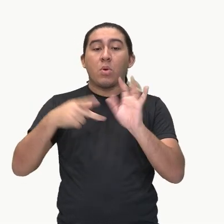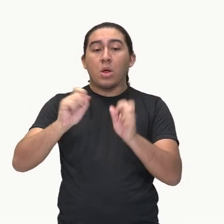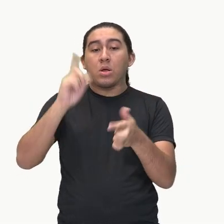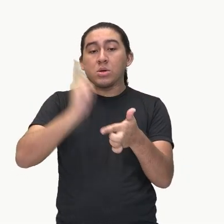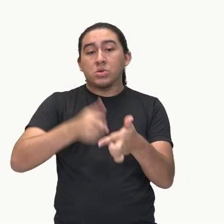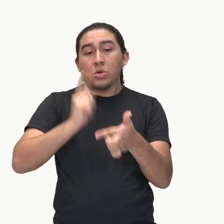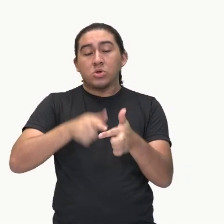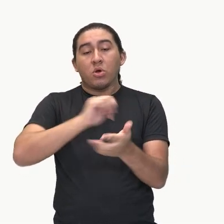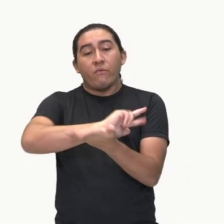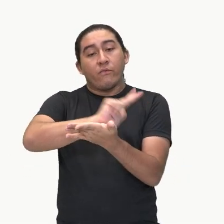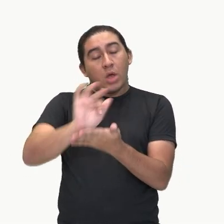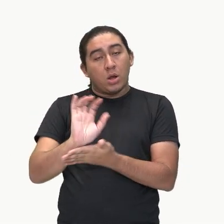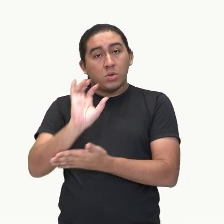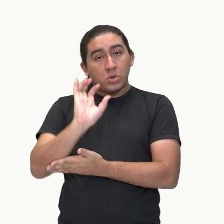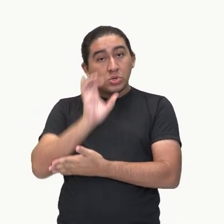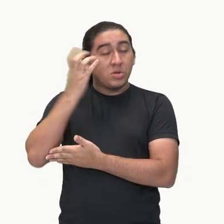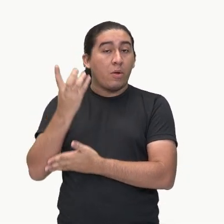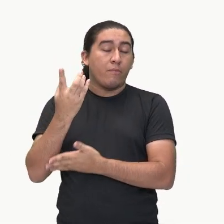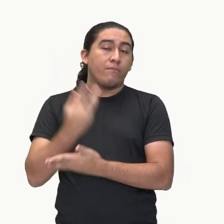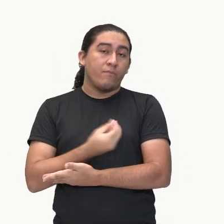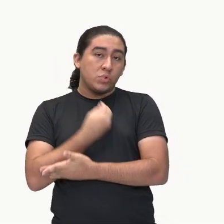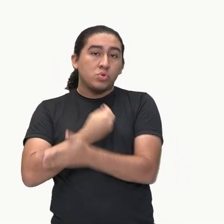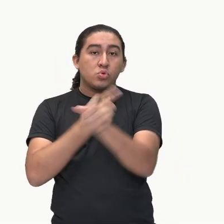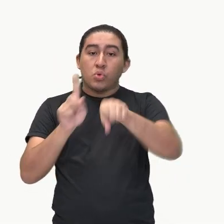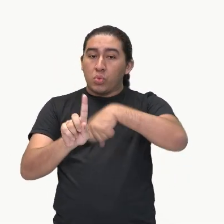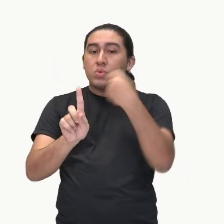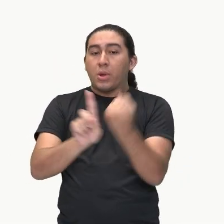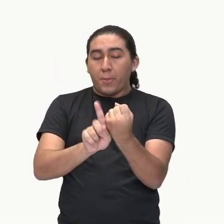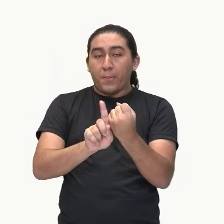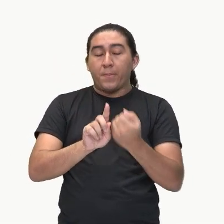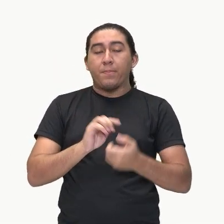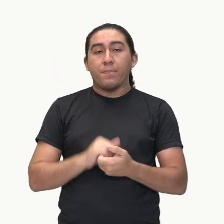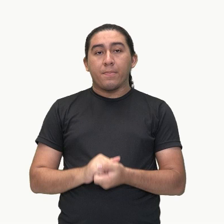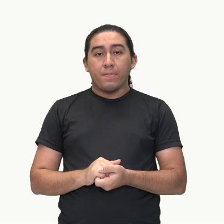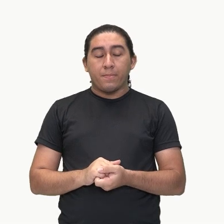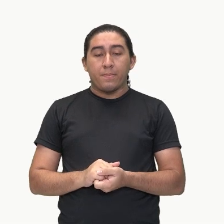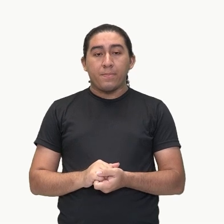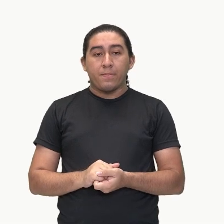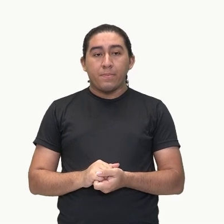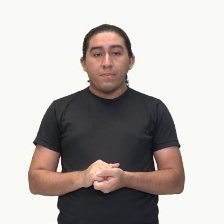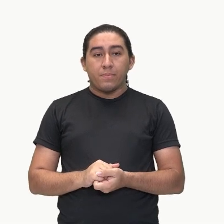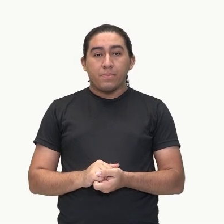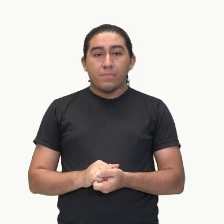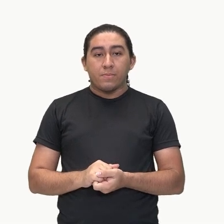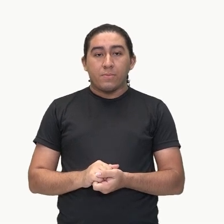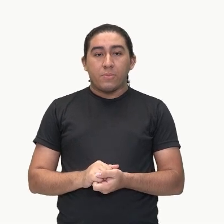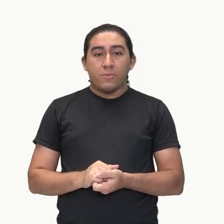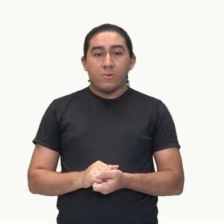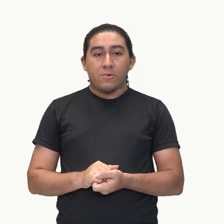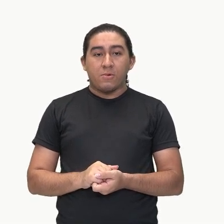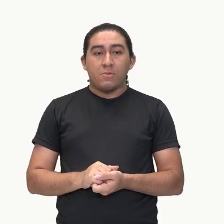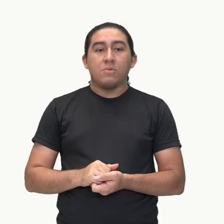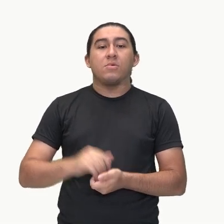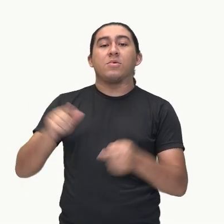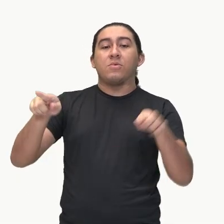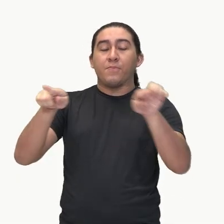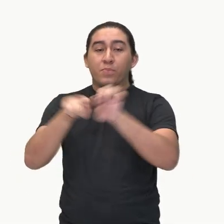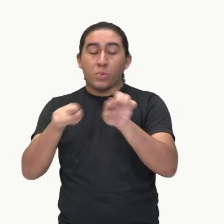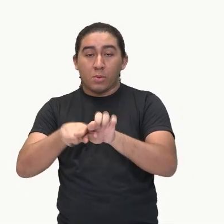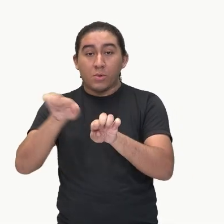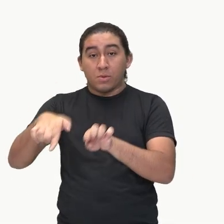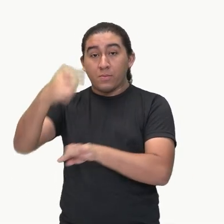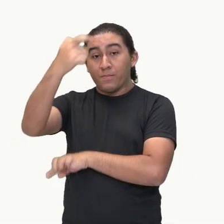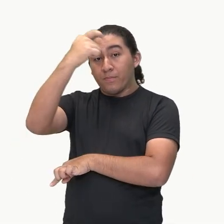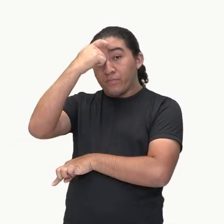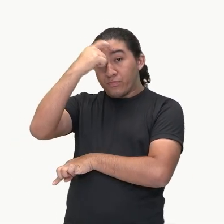para criticidade nas inúmeras situações da vida social. Conforme esse raciocínio,